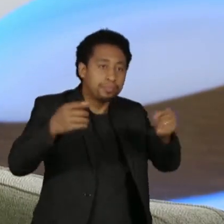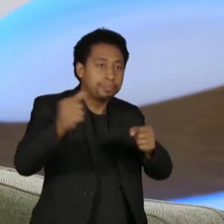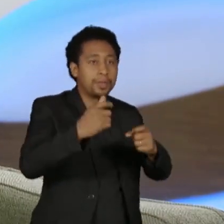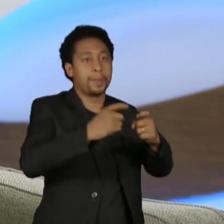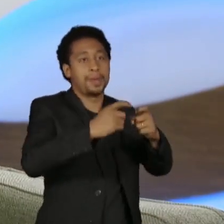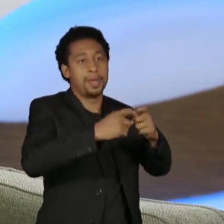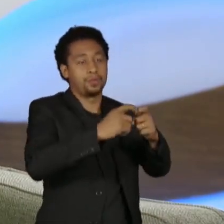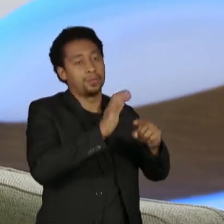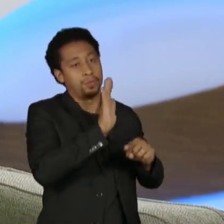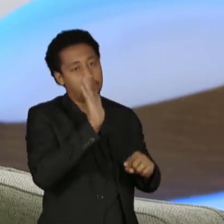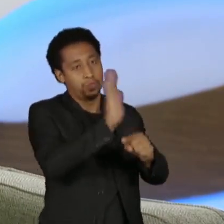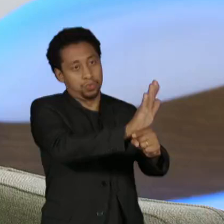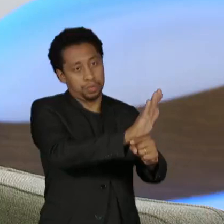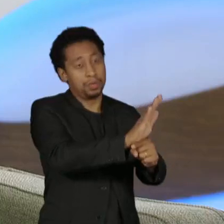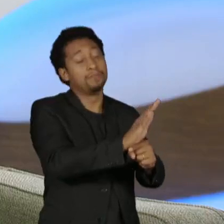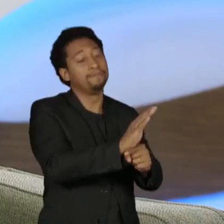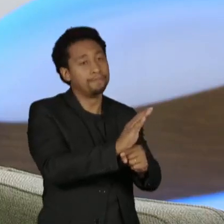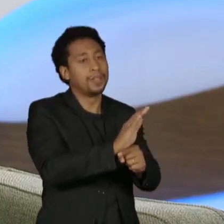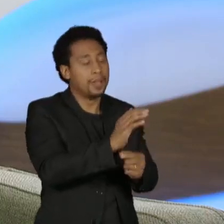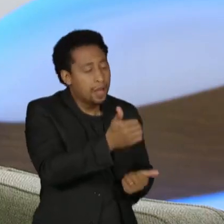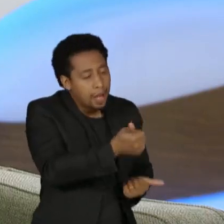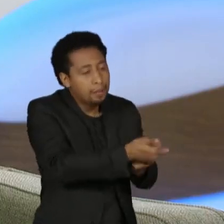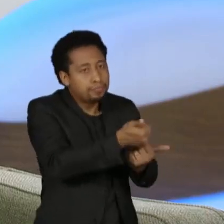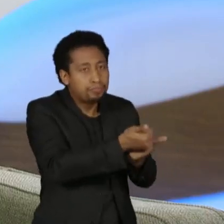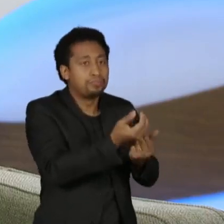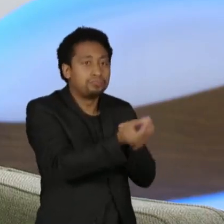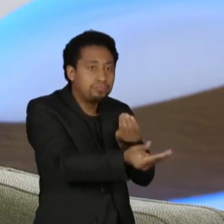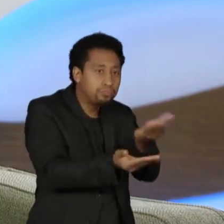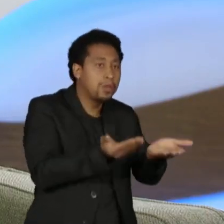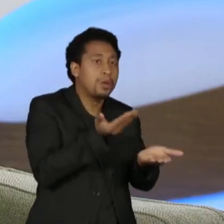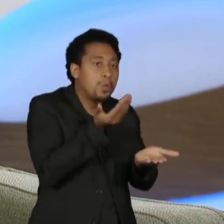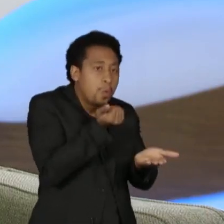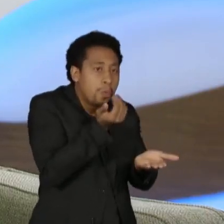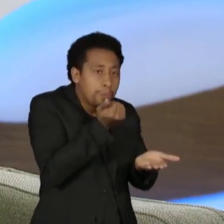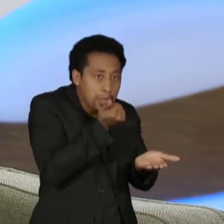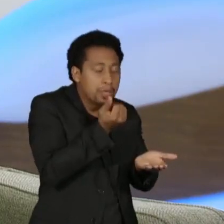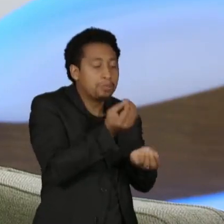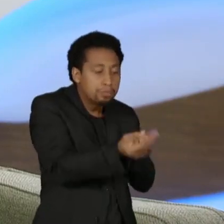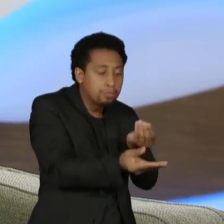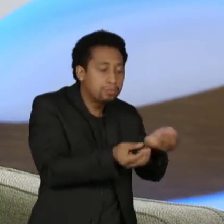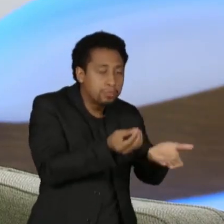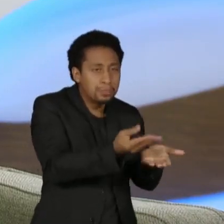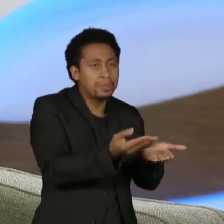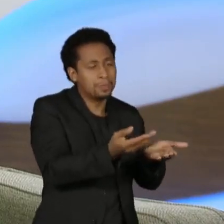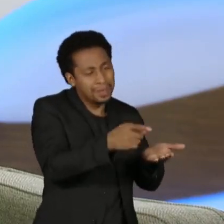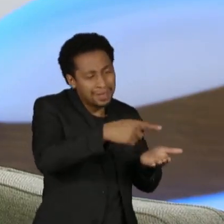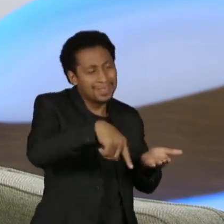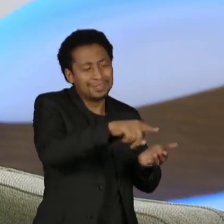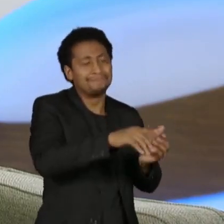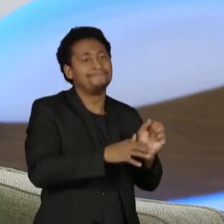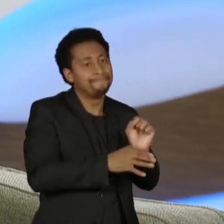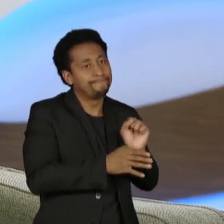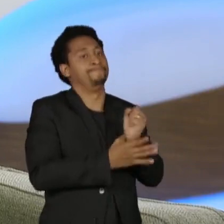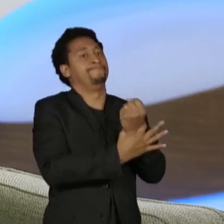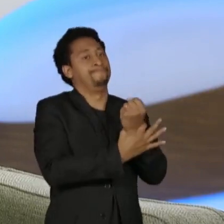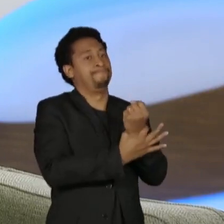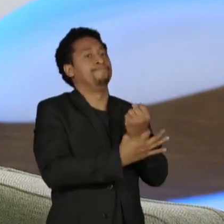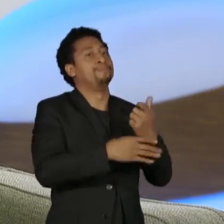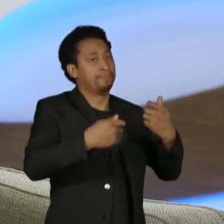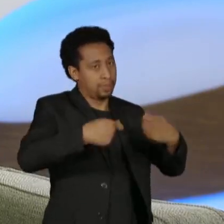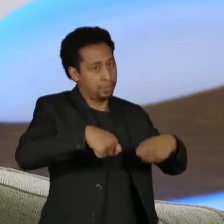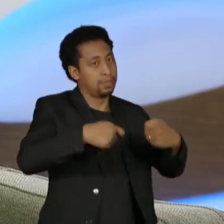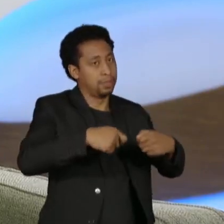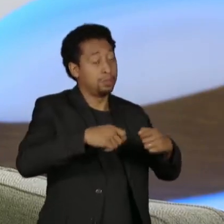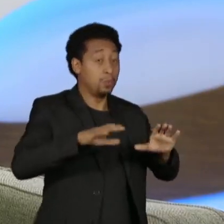assistência alimentar até, o que é muito importante, condições mínimas de segurança, para que os